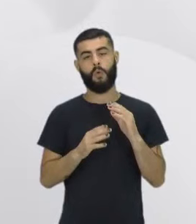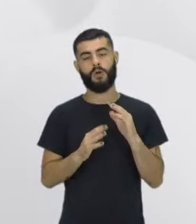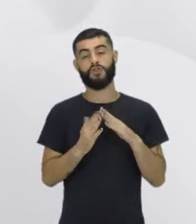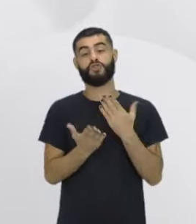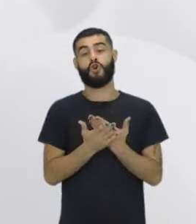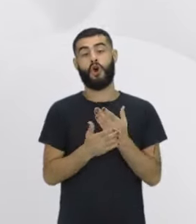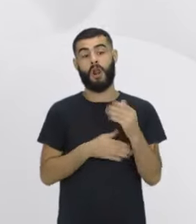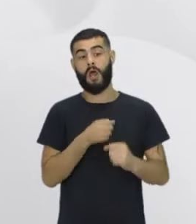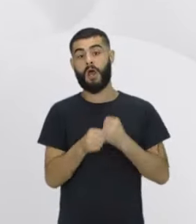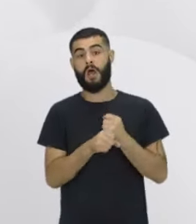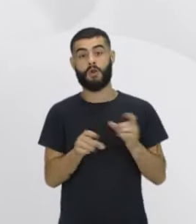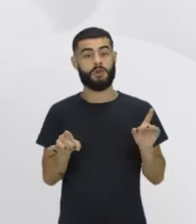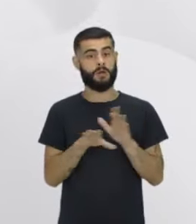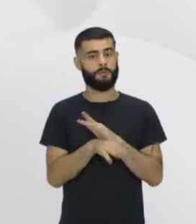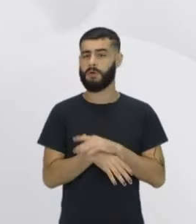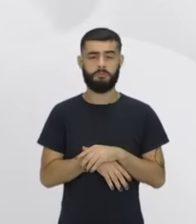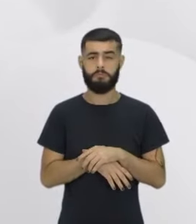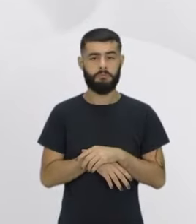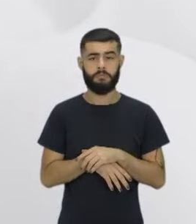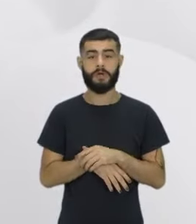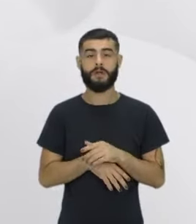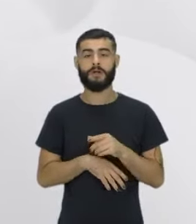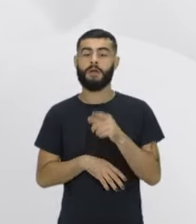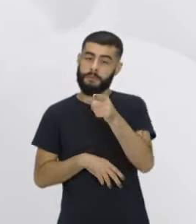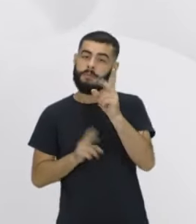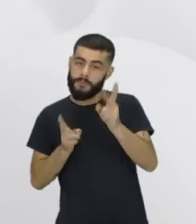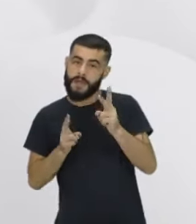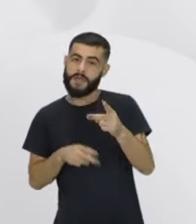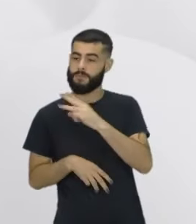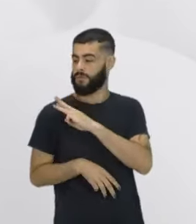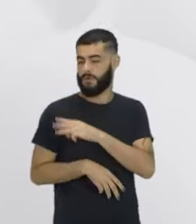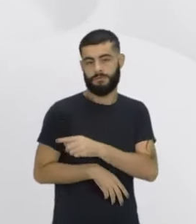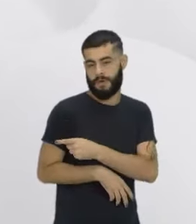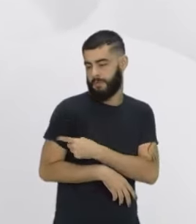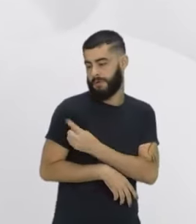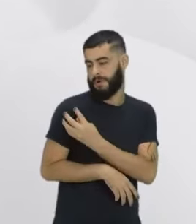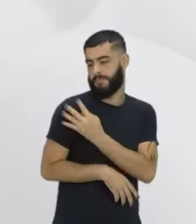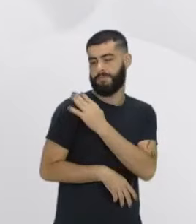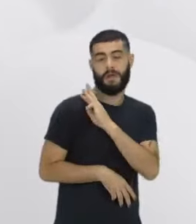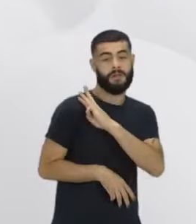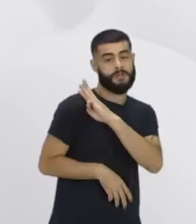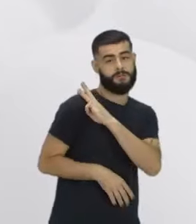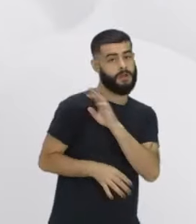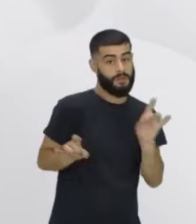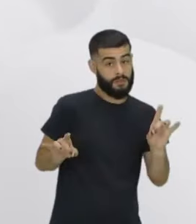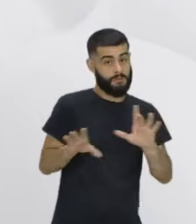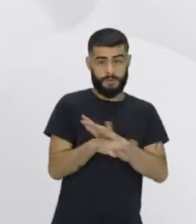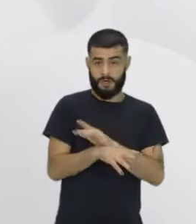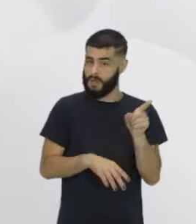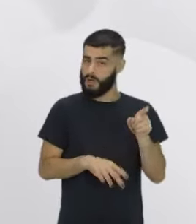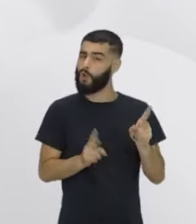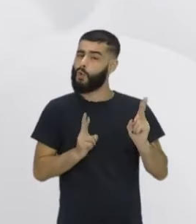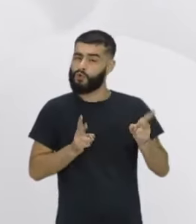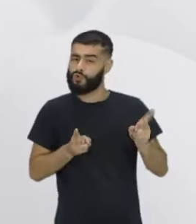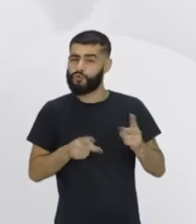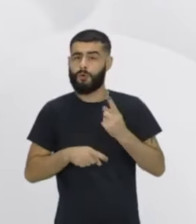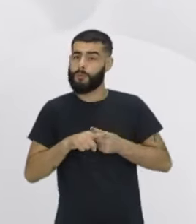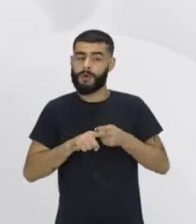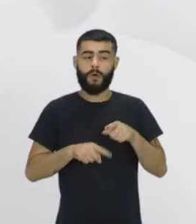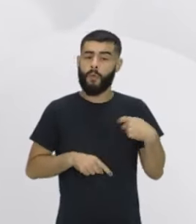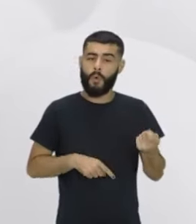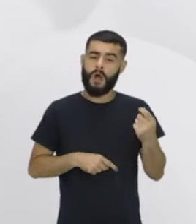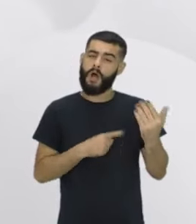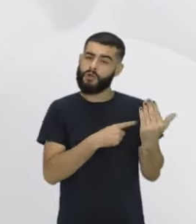continua acontecendo mesmo quando termina o ensino médio. Afinal, aqui estamos tratando de sonhos,